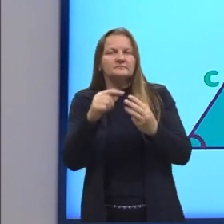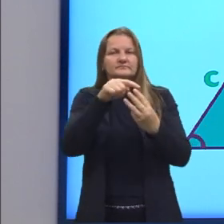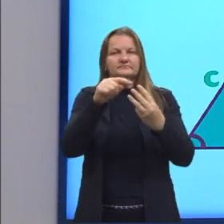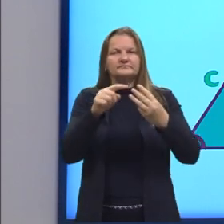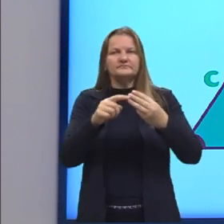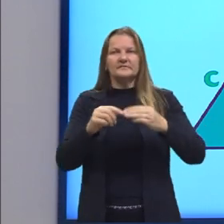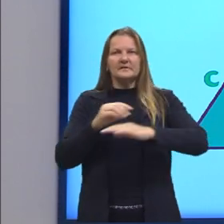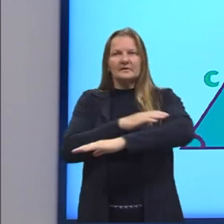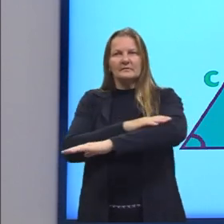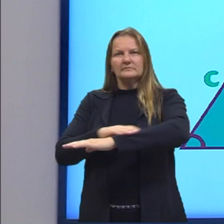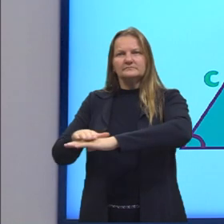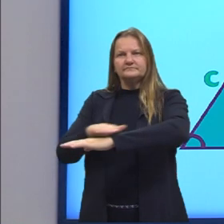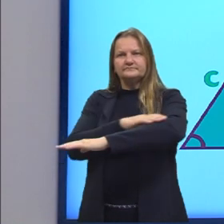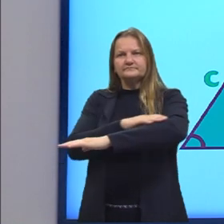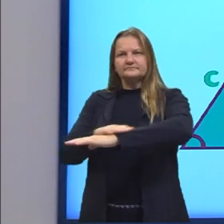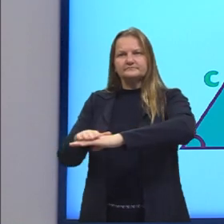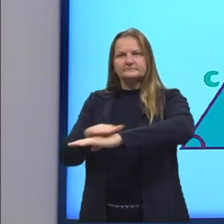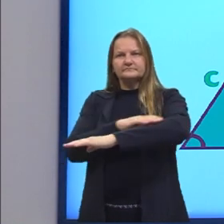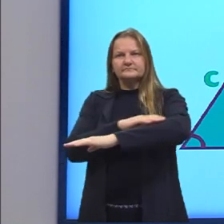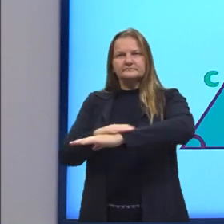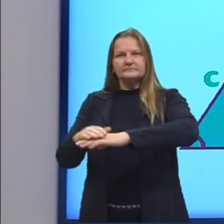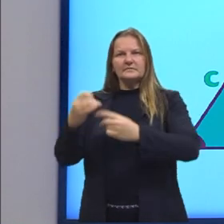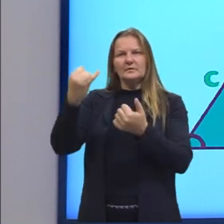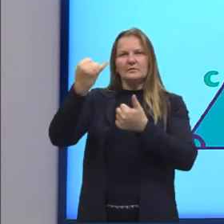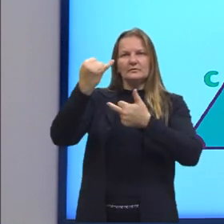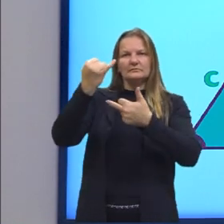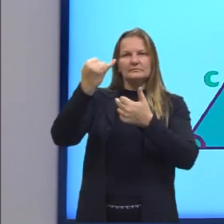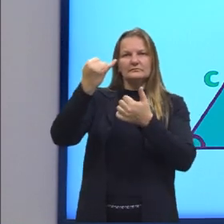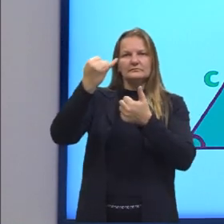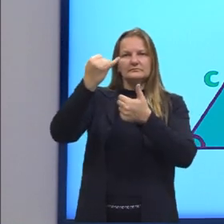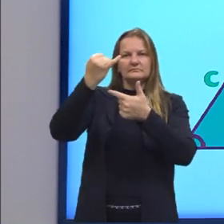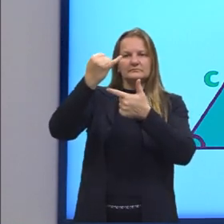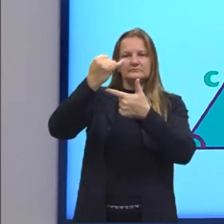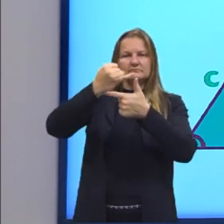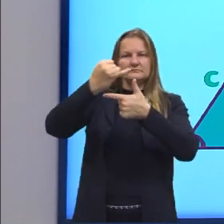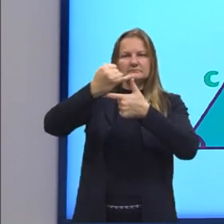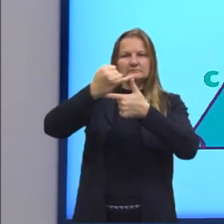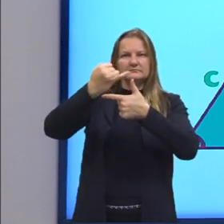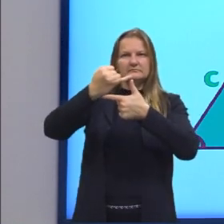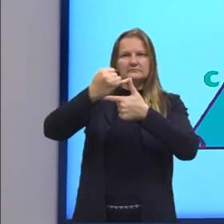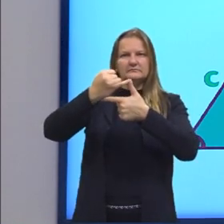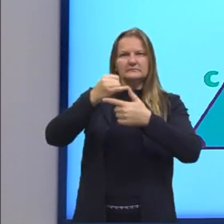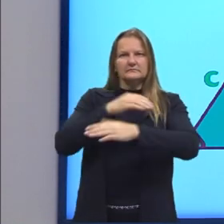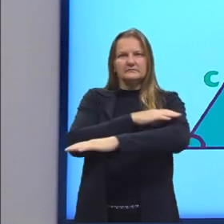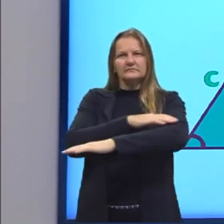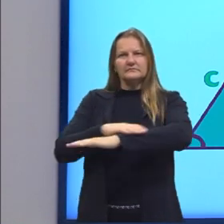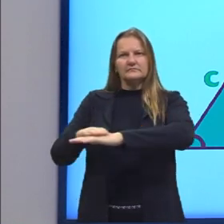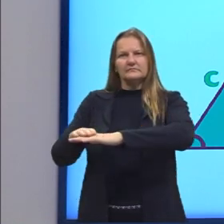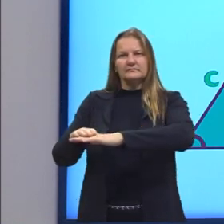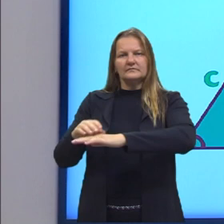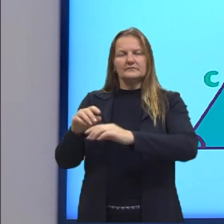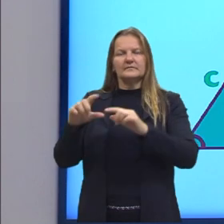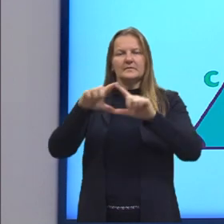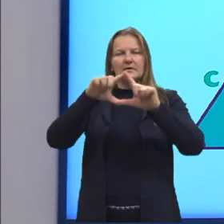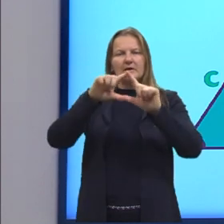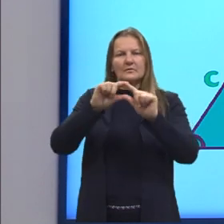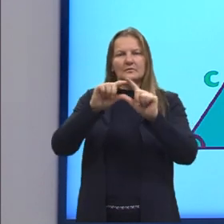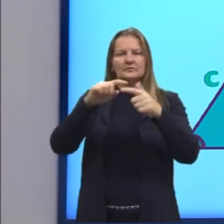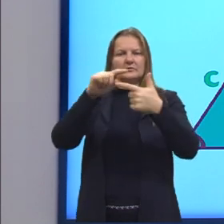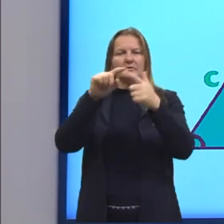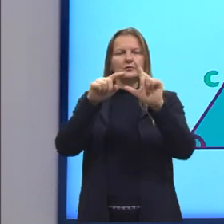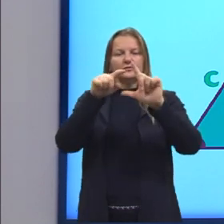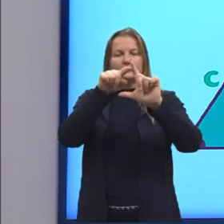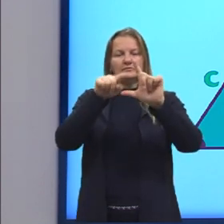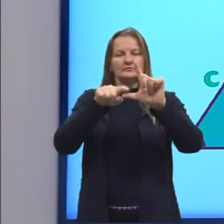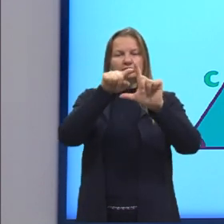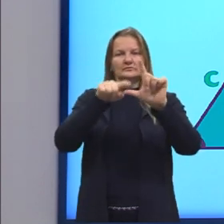lado, que seria semelhante ao outro. E também os ângulos, né? Os ângulos agudos e o ângulo de